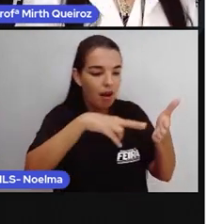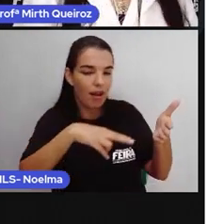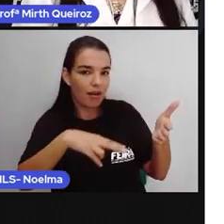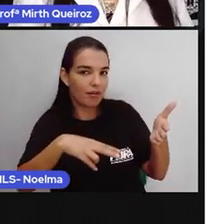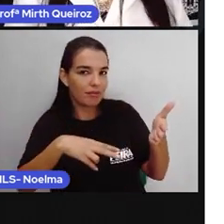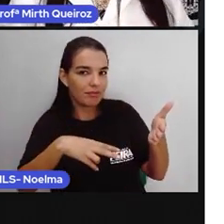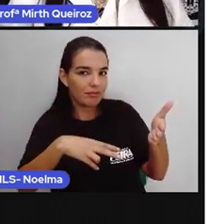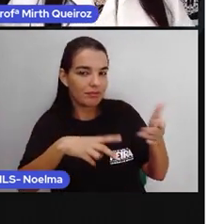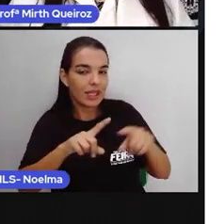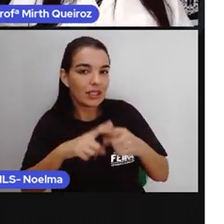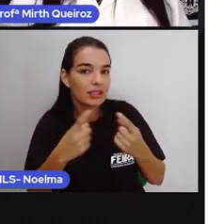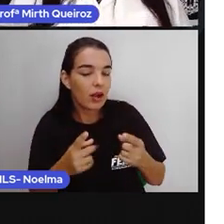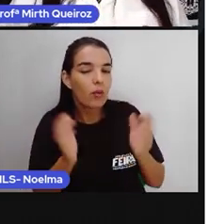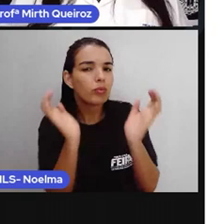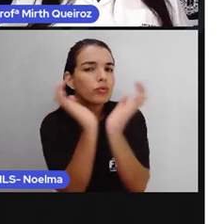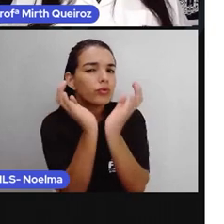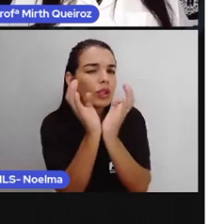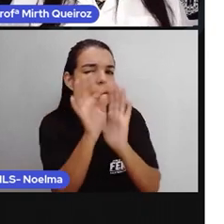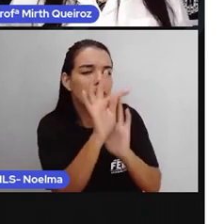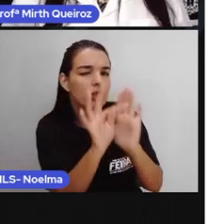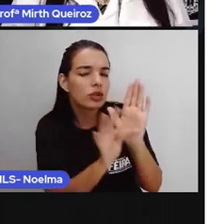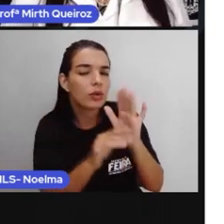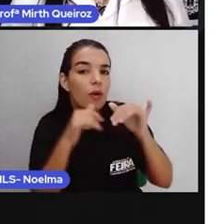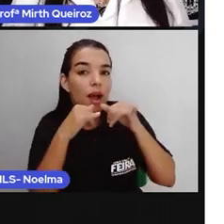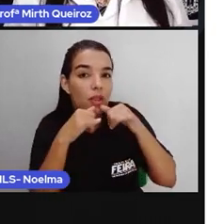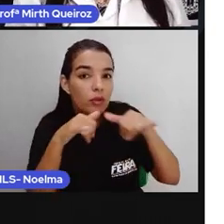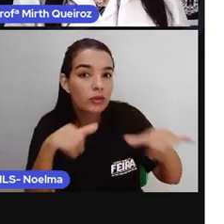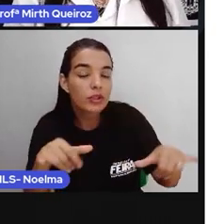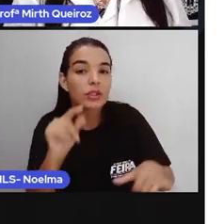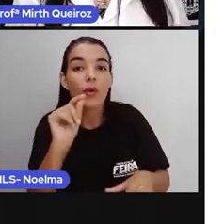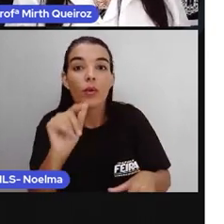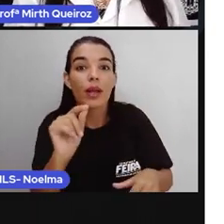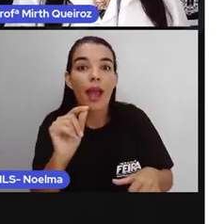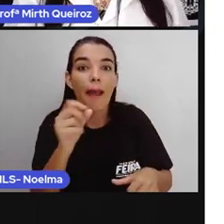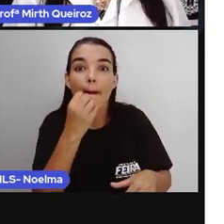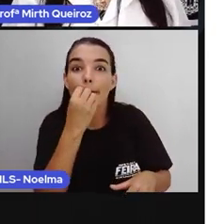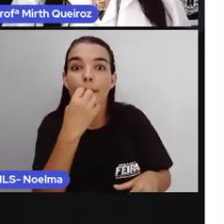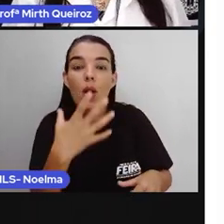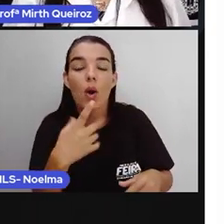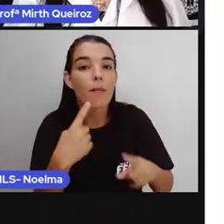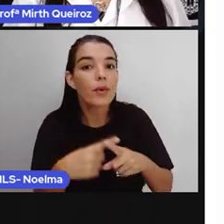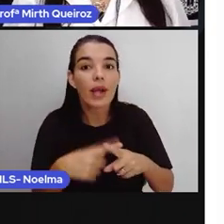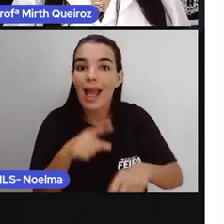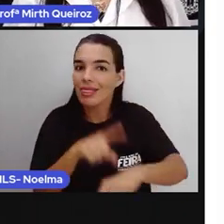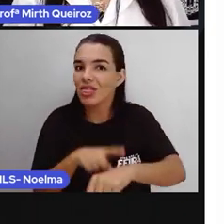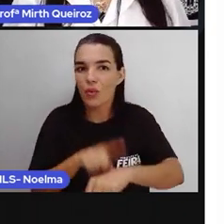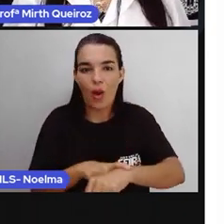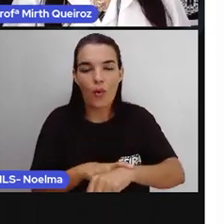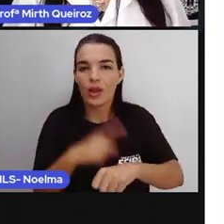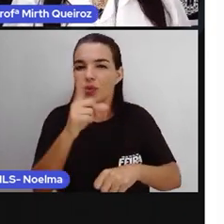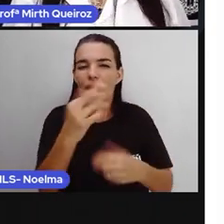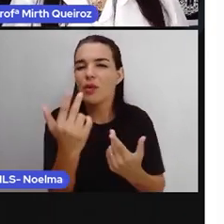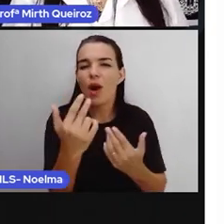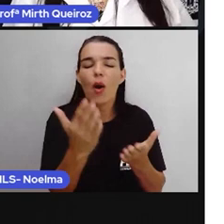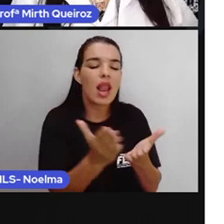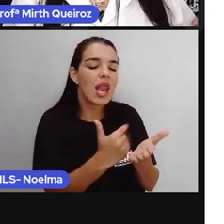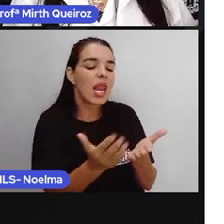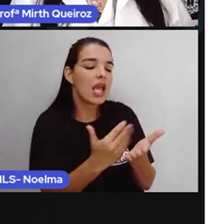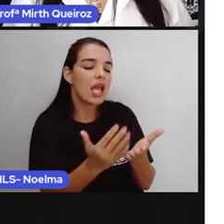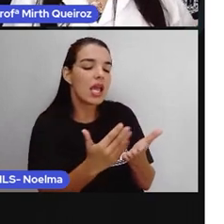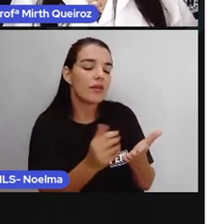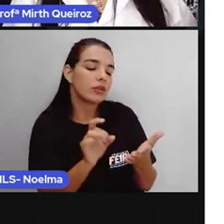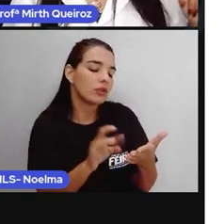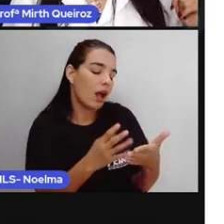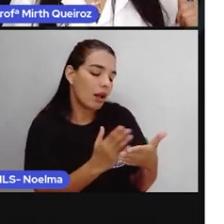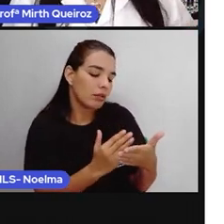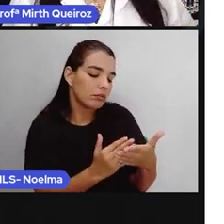Esse tipo de gênero textual, né? De notícias, ele é bem dinâmico. Por quê? Porque eles são atuais. Não é igual um livro que você pega